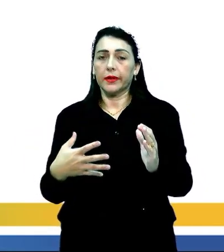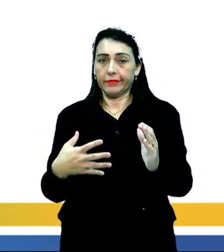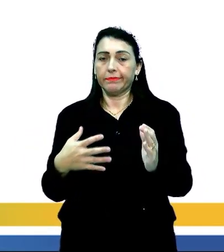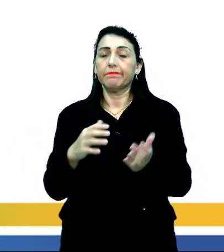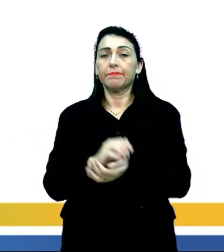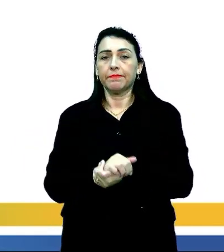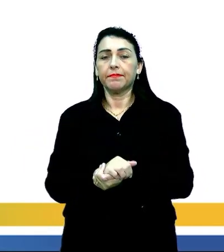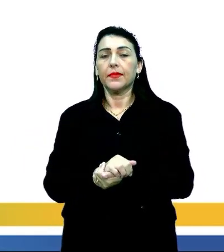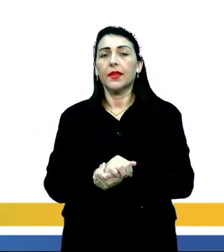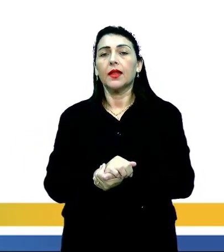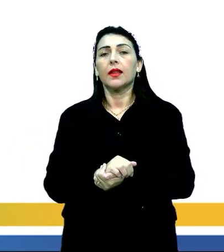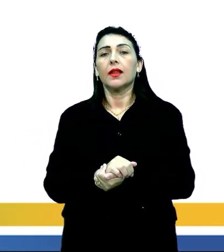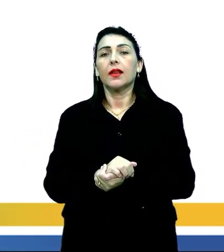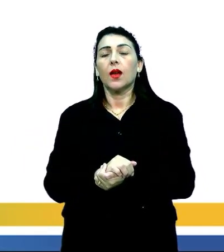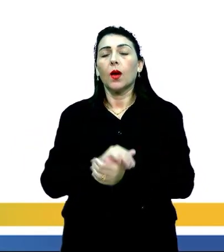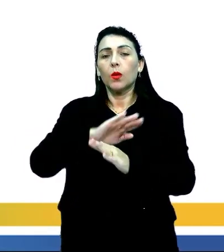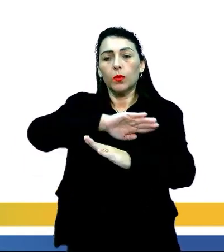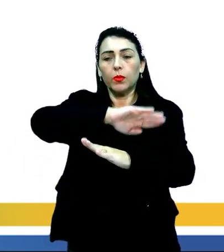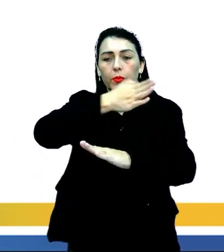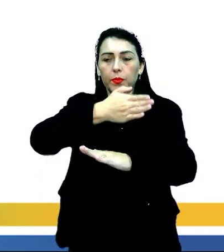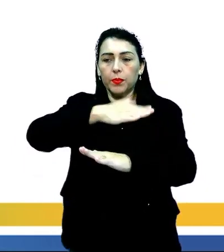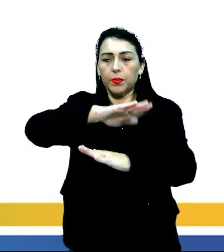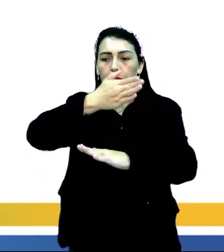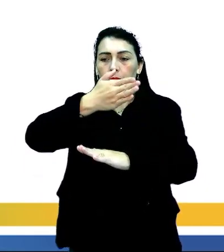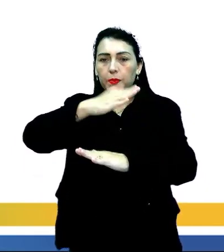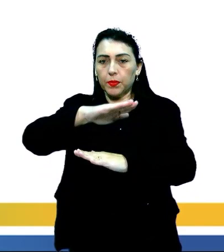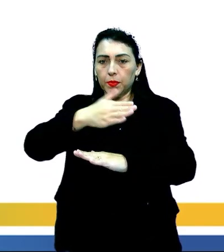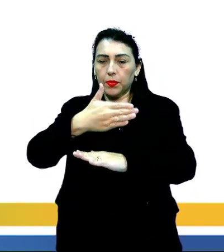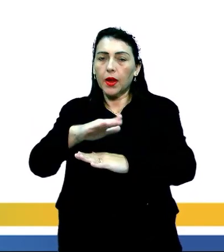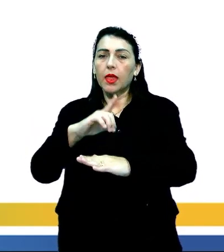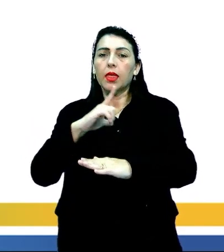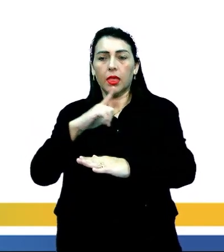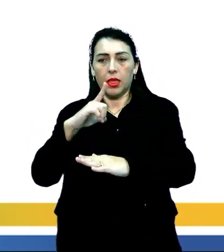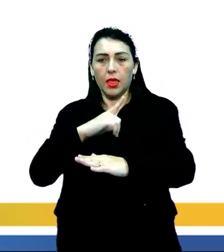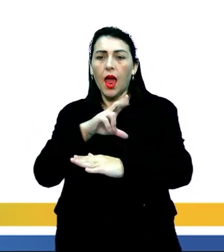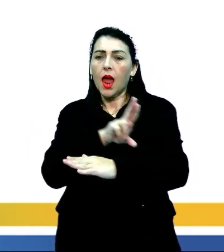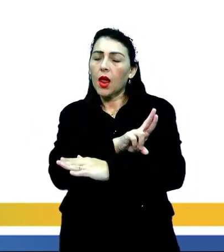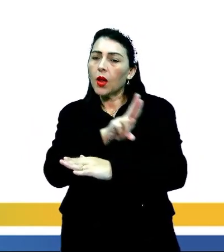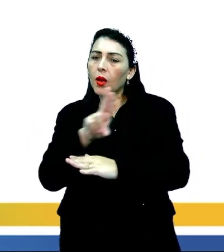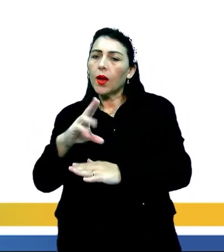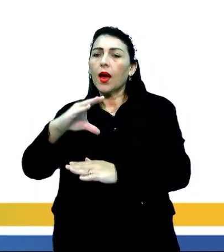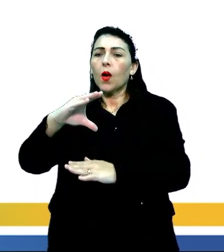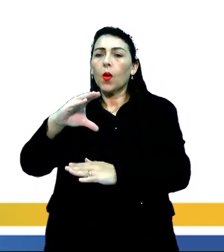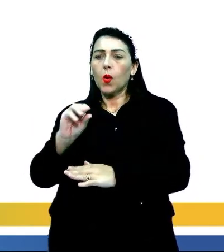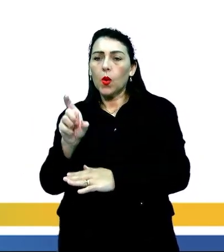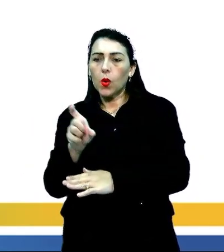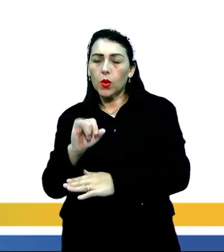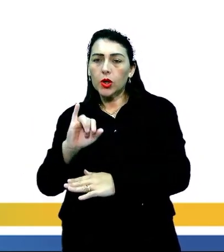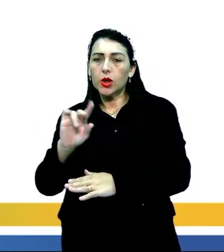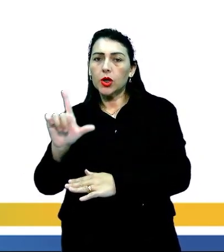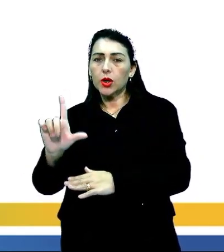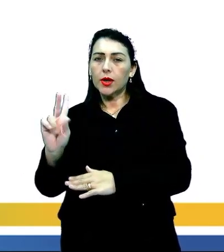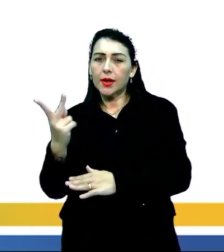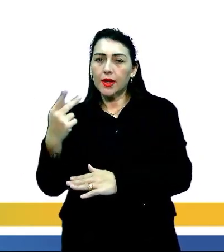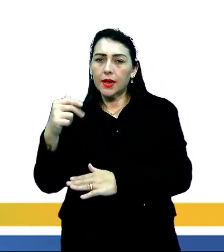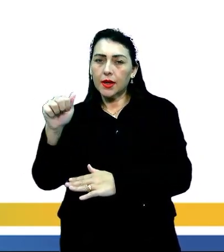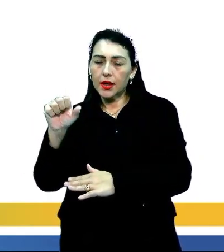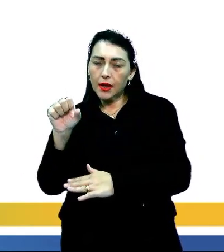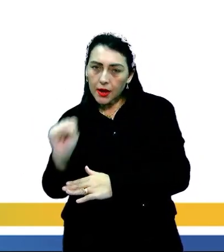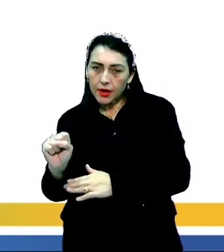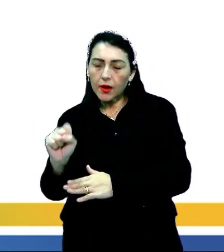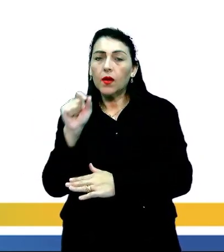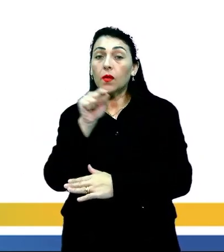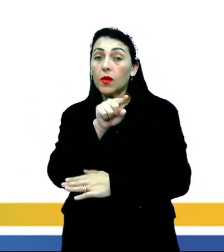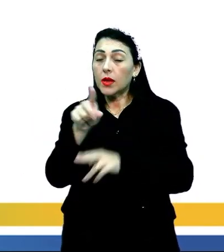pradarias, suaves ondulações, que a gente também chama na geografia de coxilhas. Então, é justamente